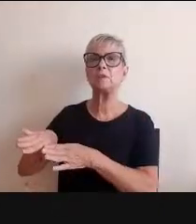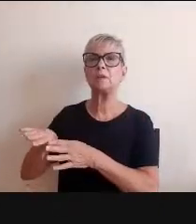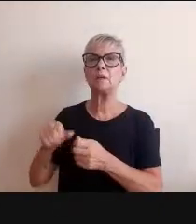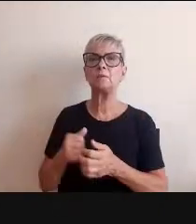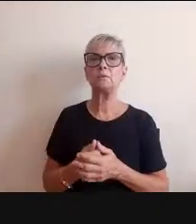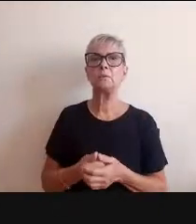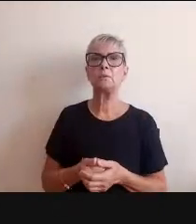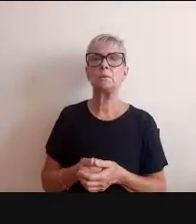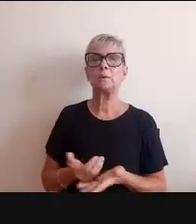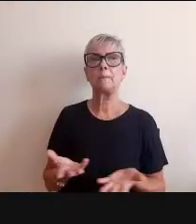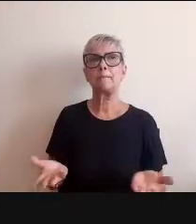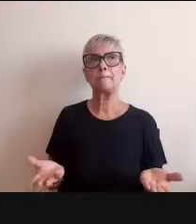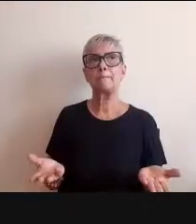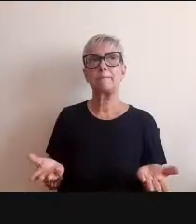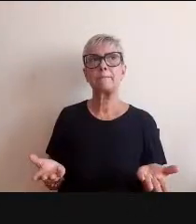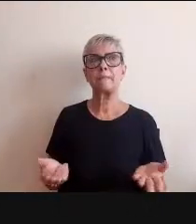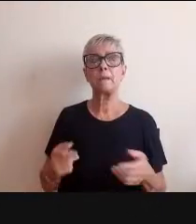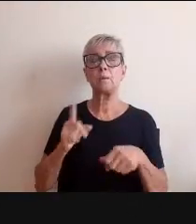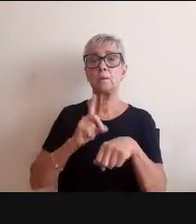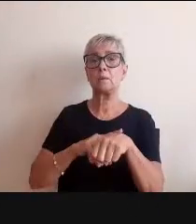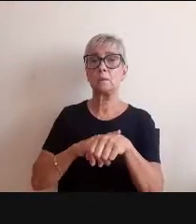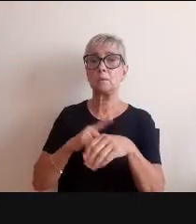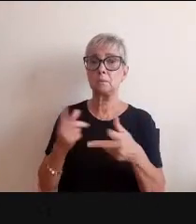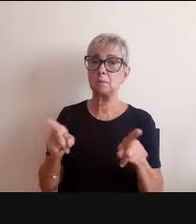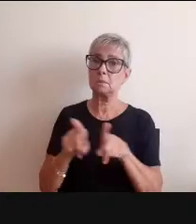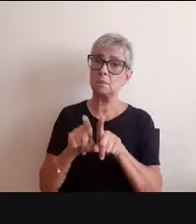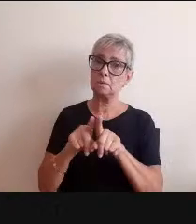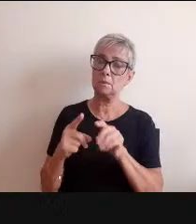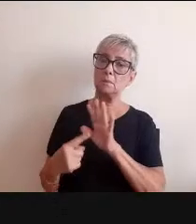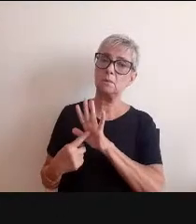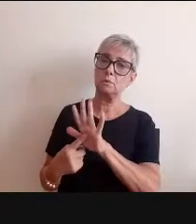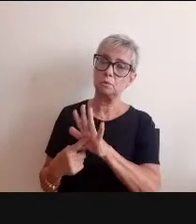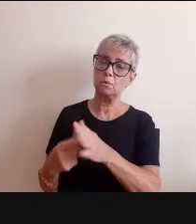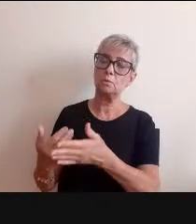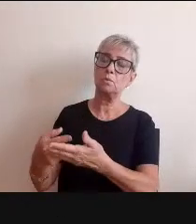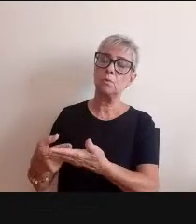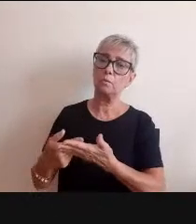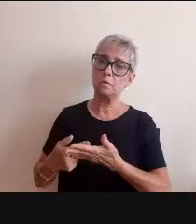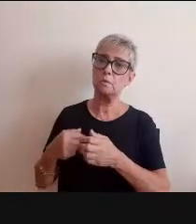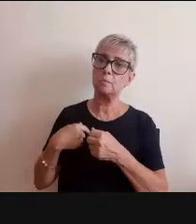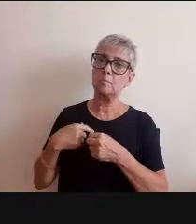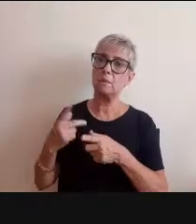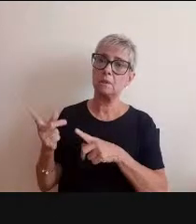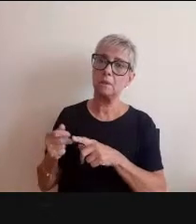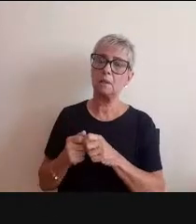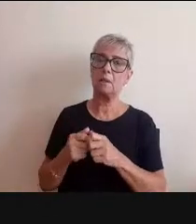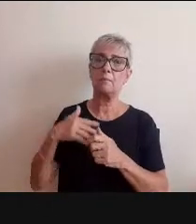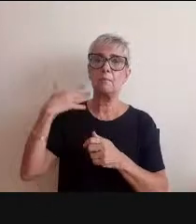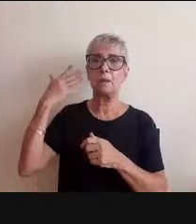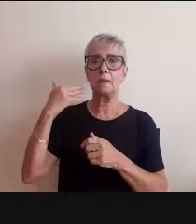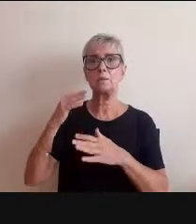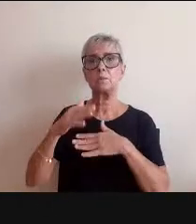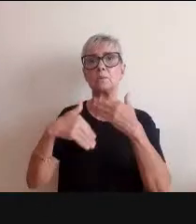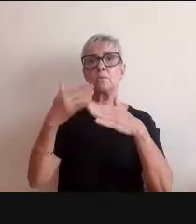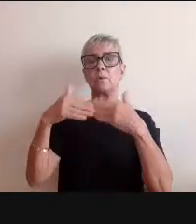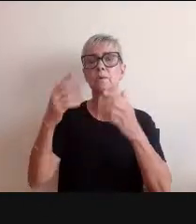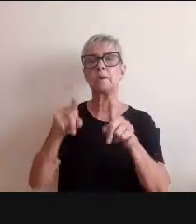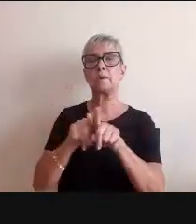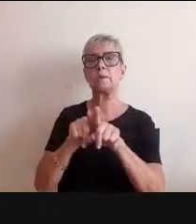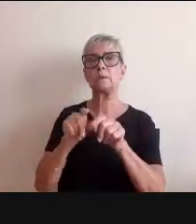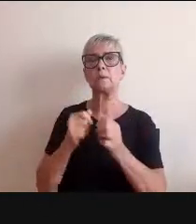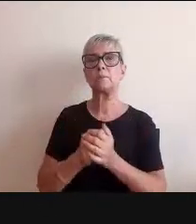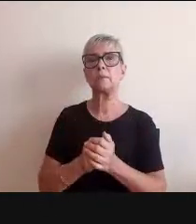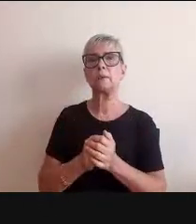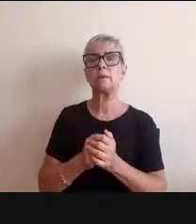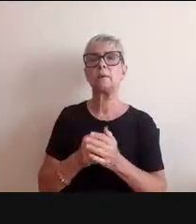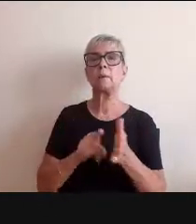e no momento que também apareceu esse convite eu estou desenvolvendo uma pesquisa sobre o antropoceno